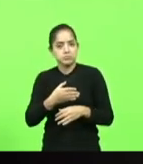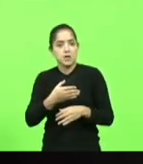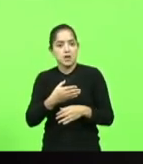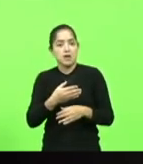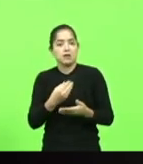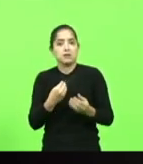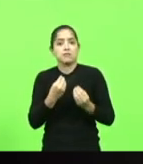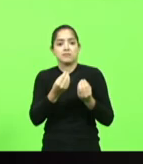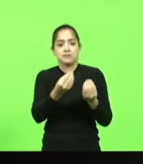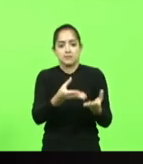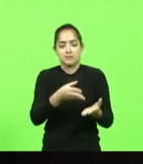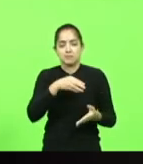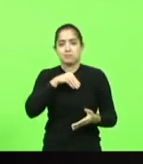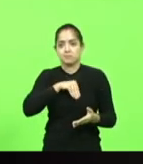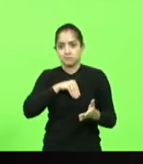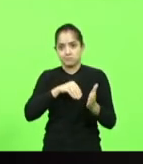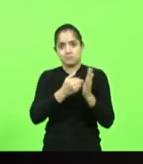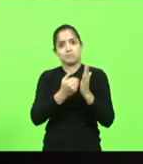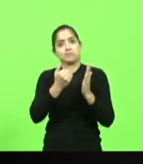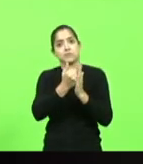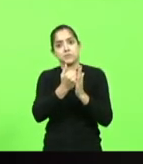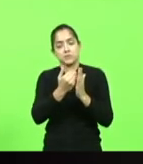ano para para a segurança